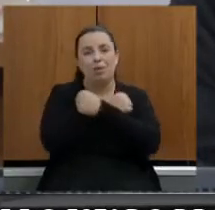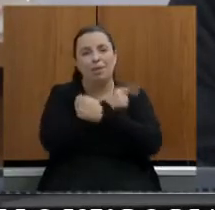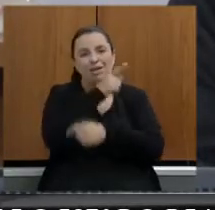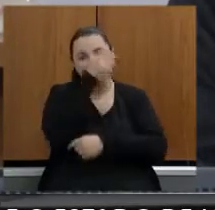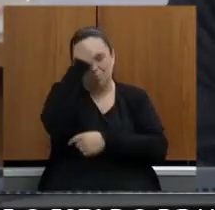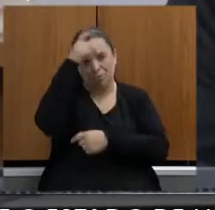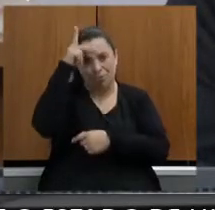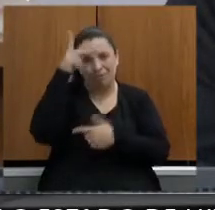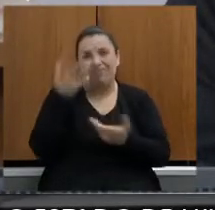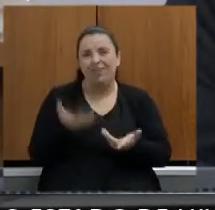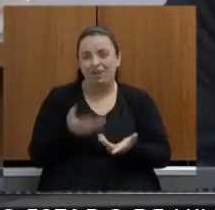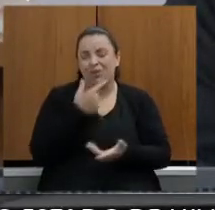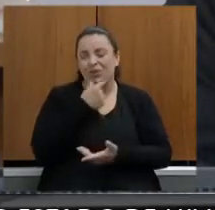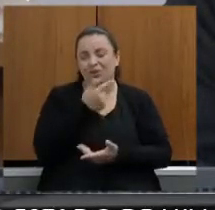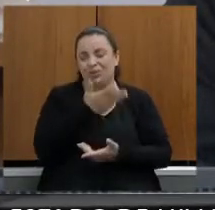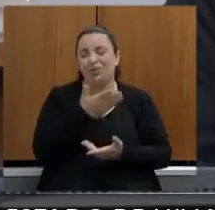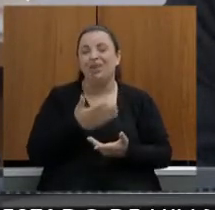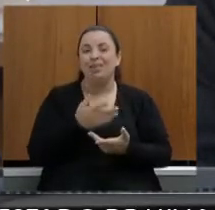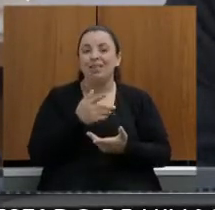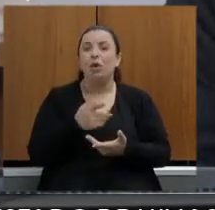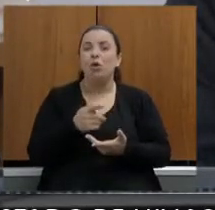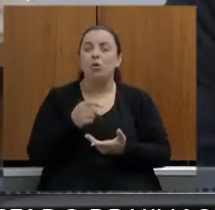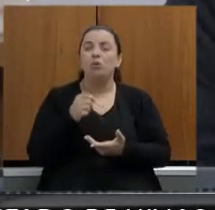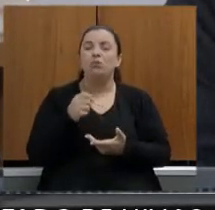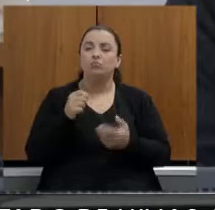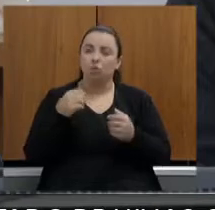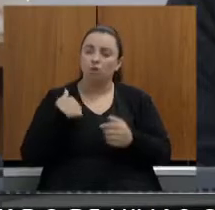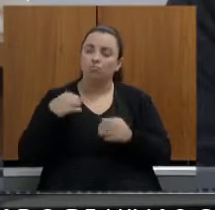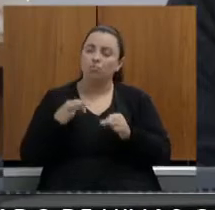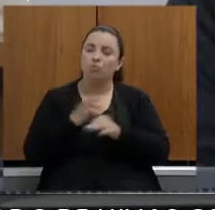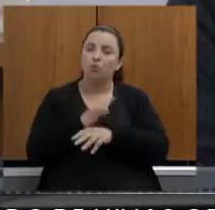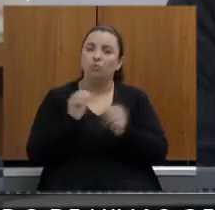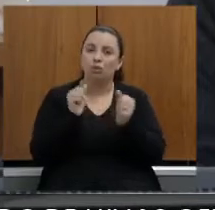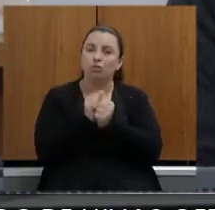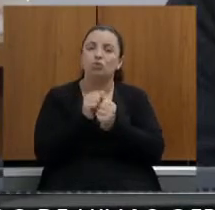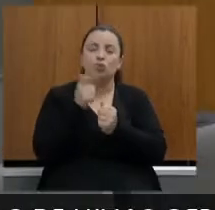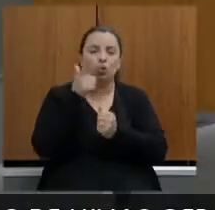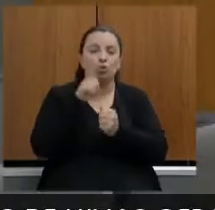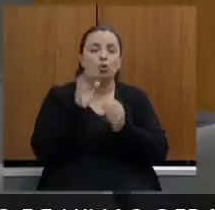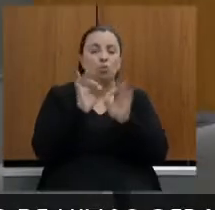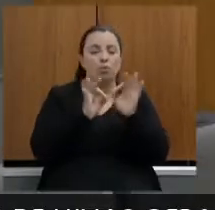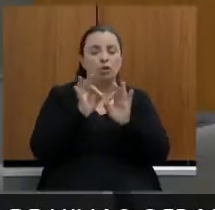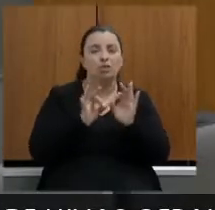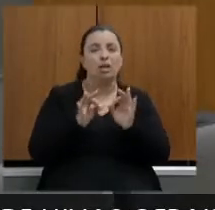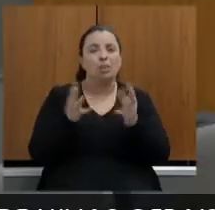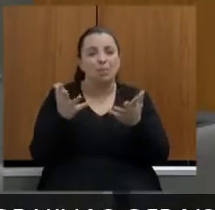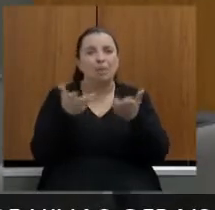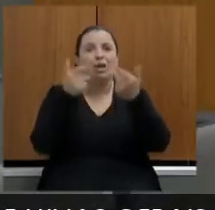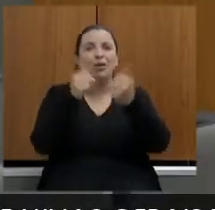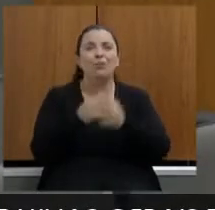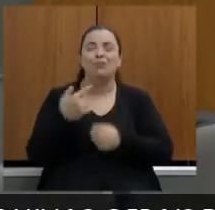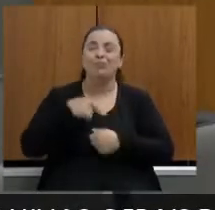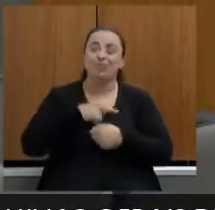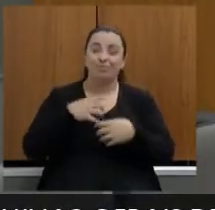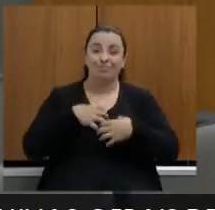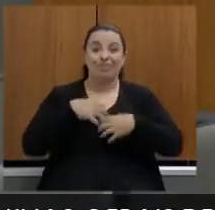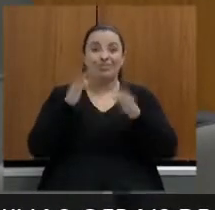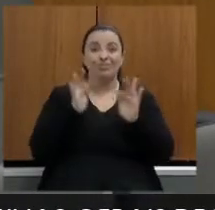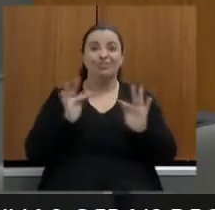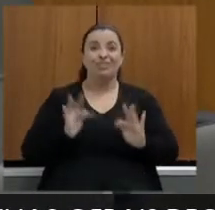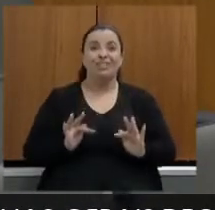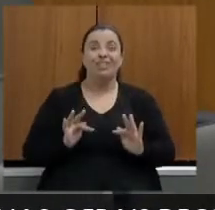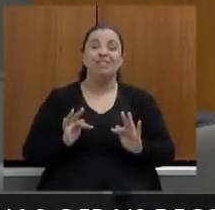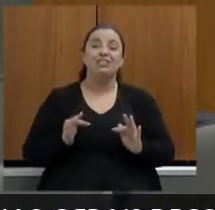conte com a gente aí também para a gente poder construir o melhor projeto possível está certo nós ficamos felizes de ouvir isso de estar